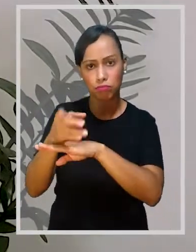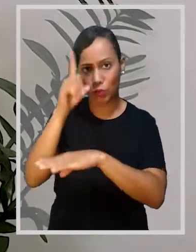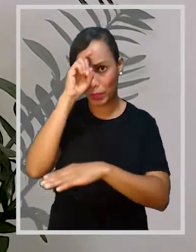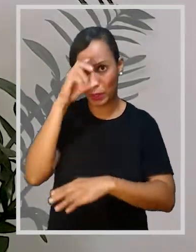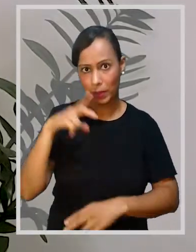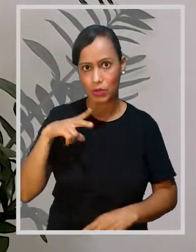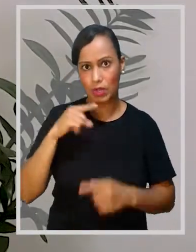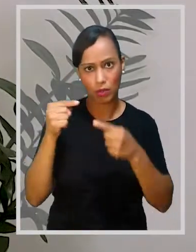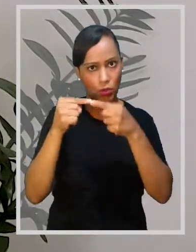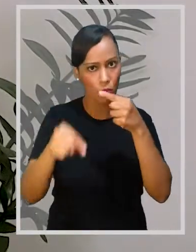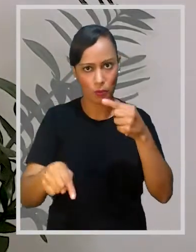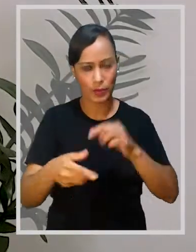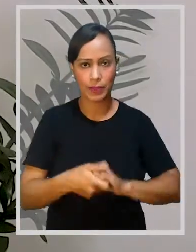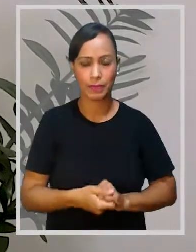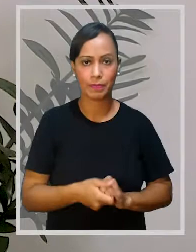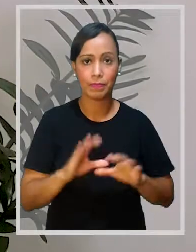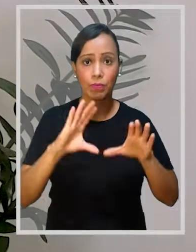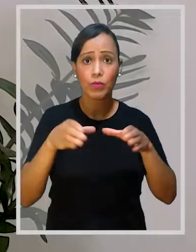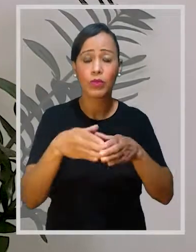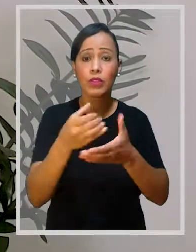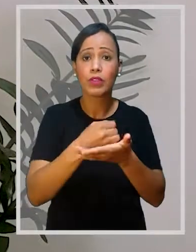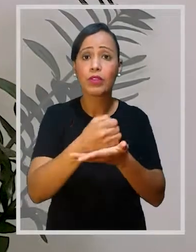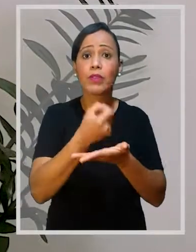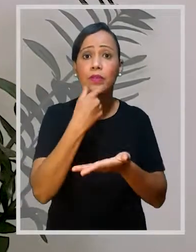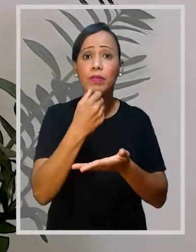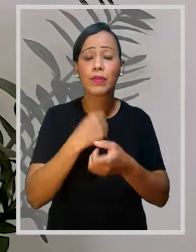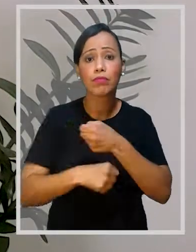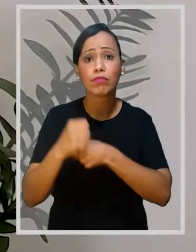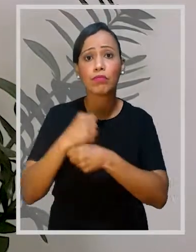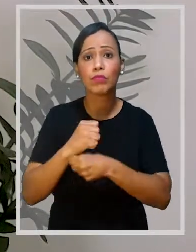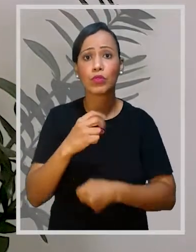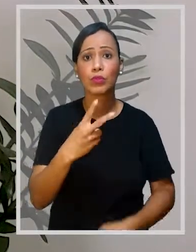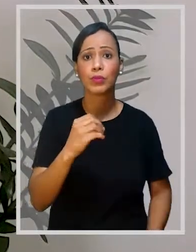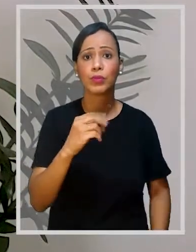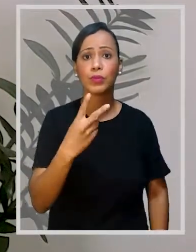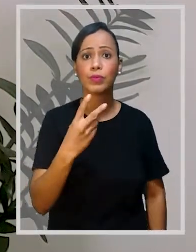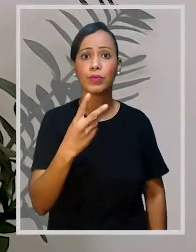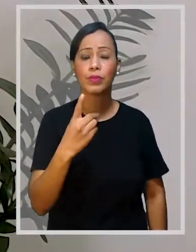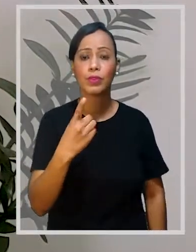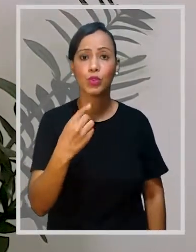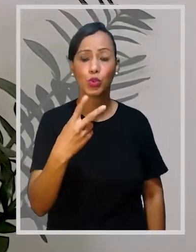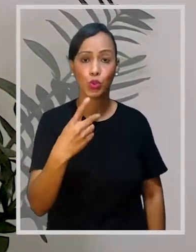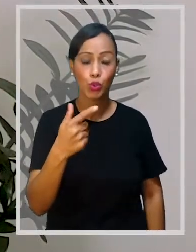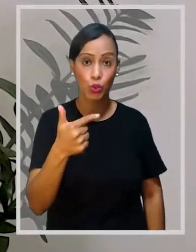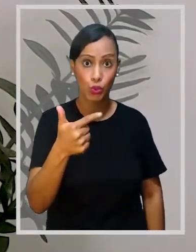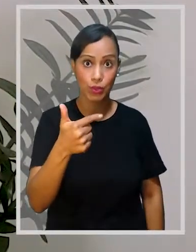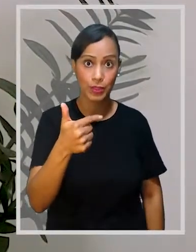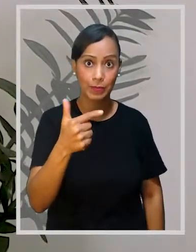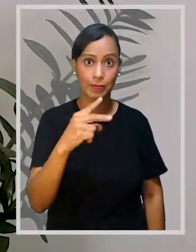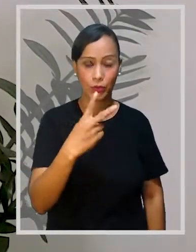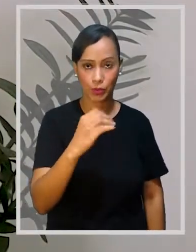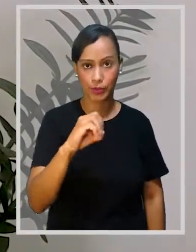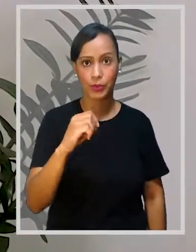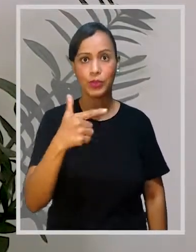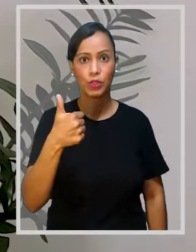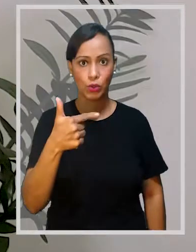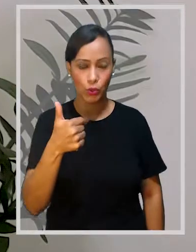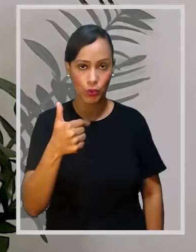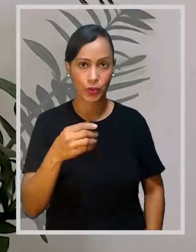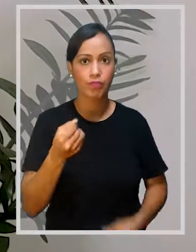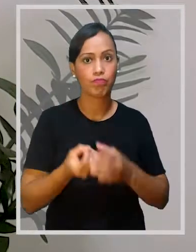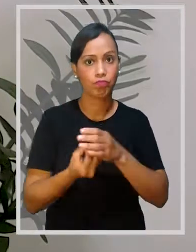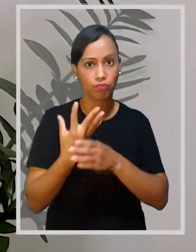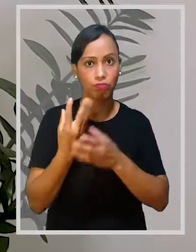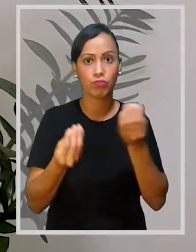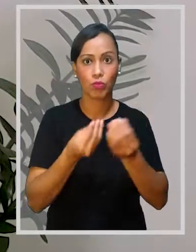Comissão de Farmacologia Criada em 2012, o seu papel é avaliar pedidos de fornecimento de